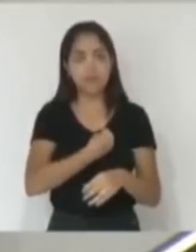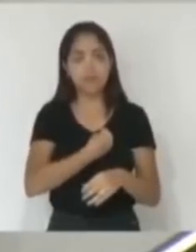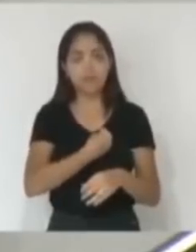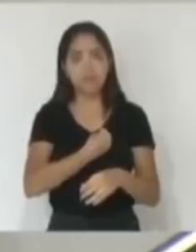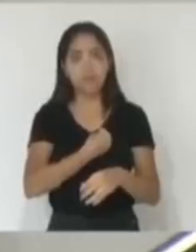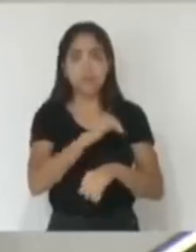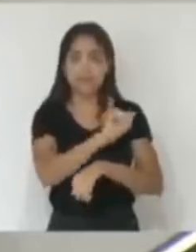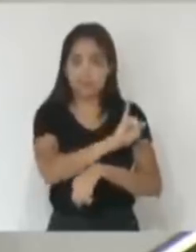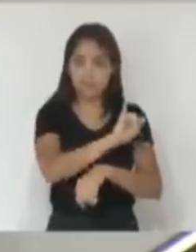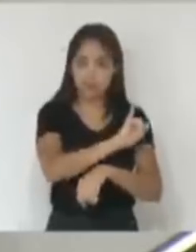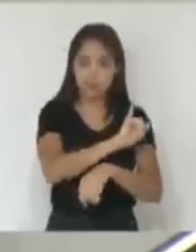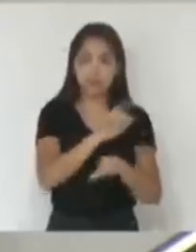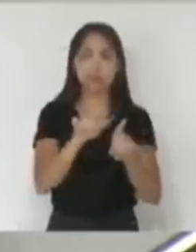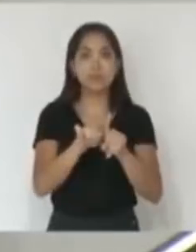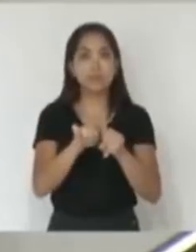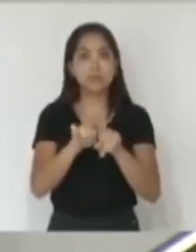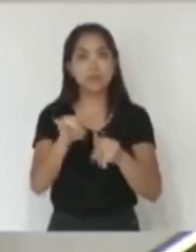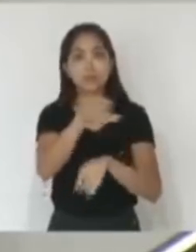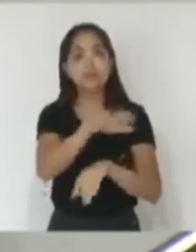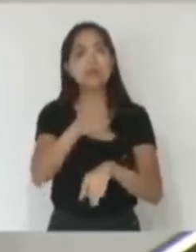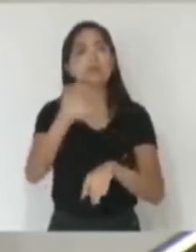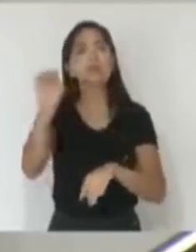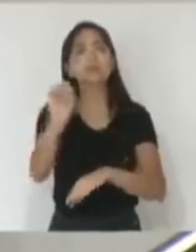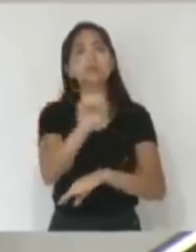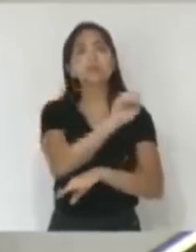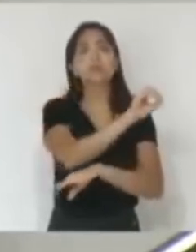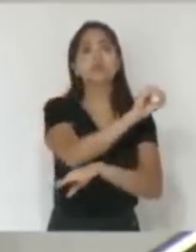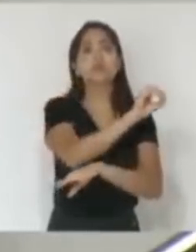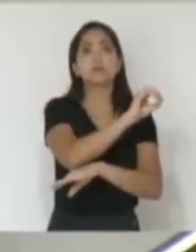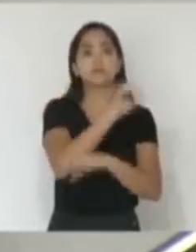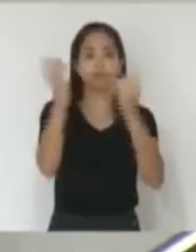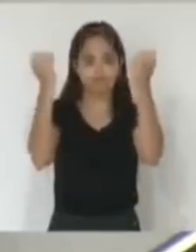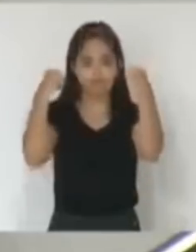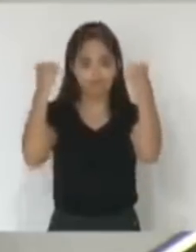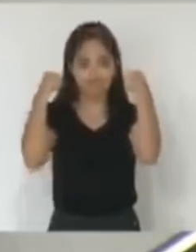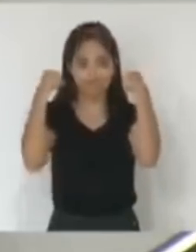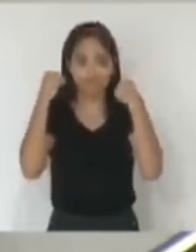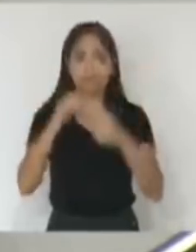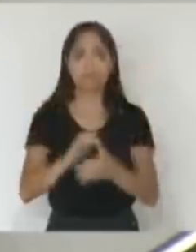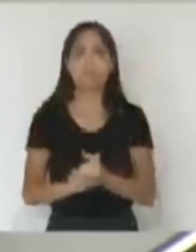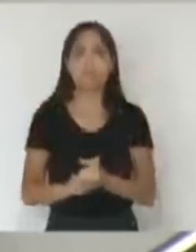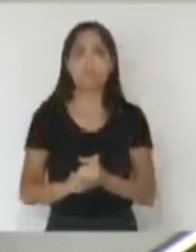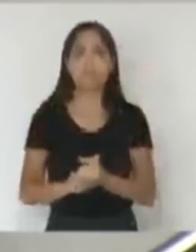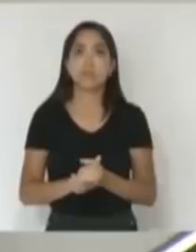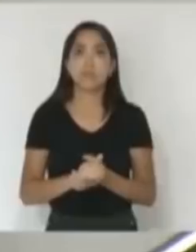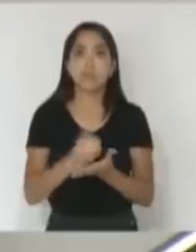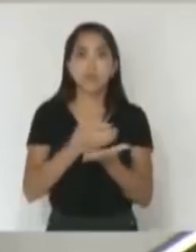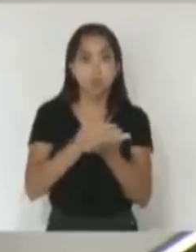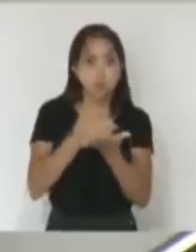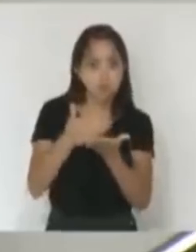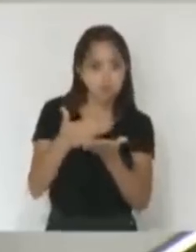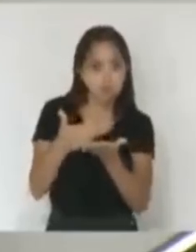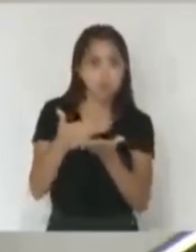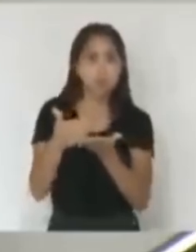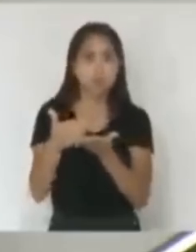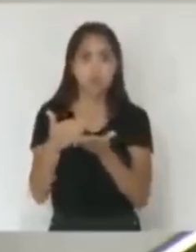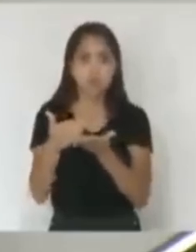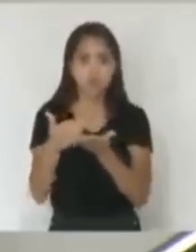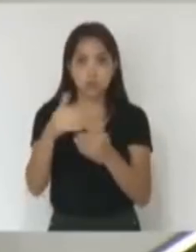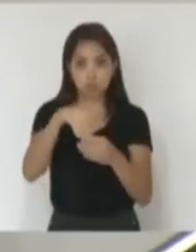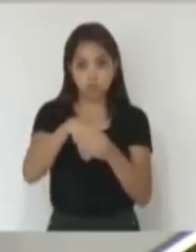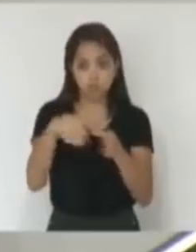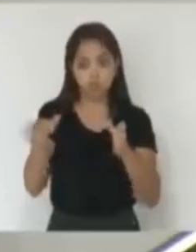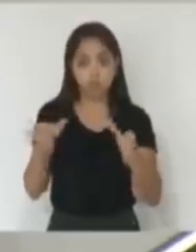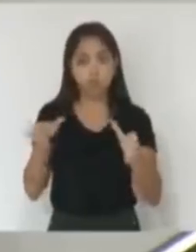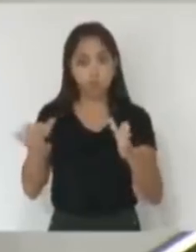Itajaí, e o Grande Oeste, representado pela cidade de Chapecó. Nós tivemos no início do nosso mandato